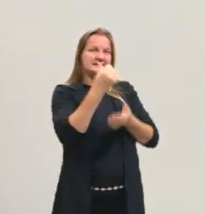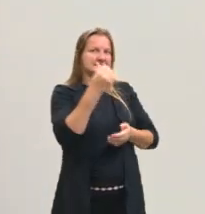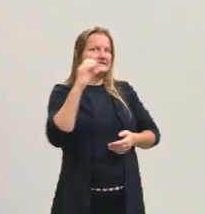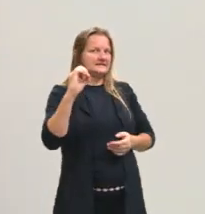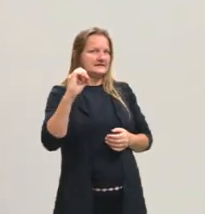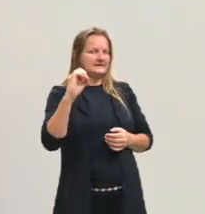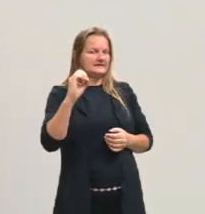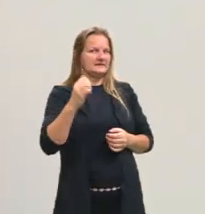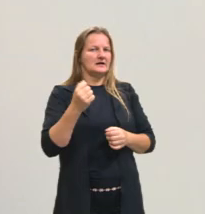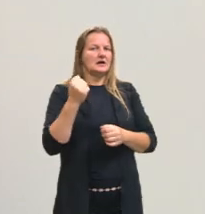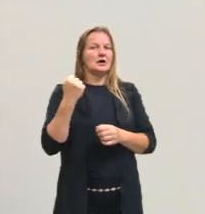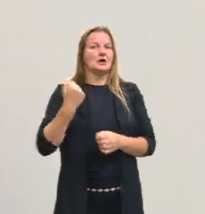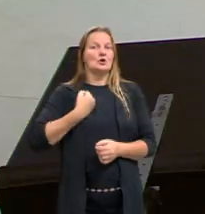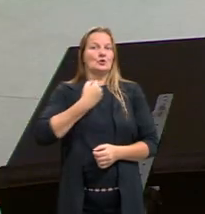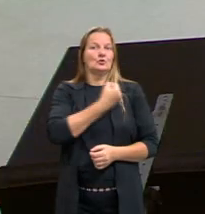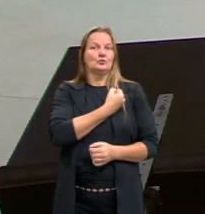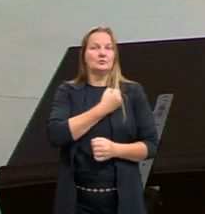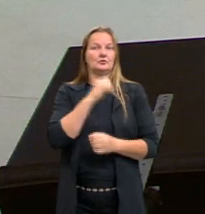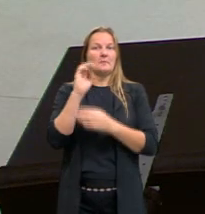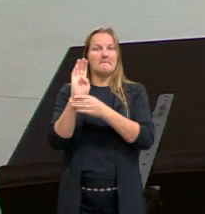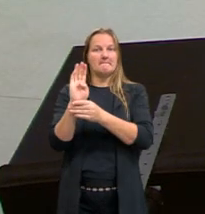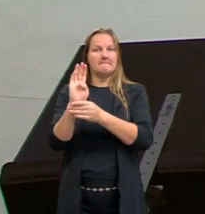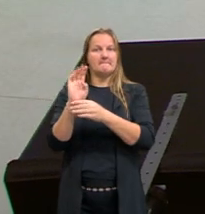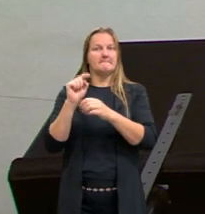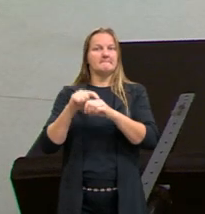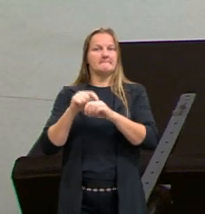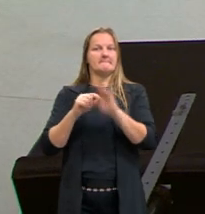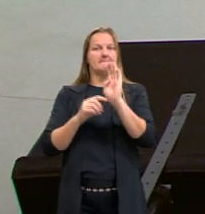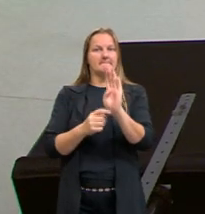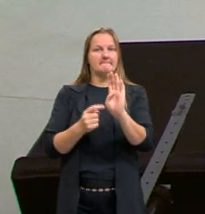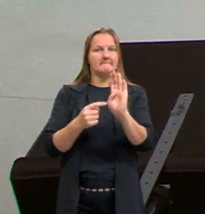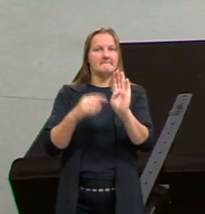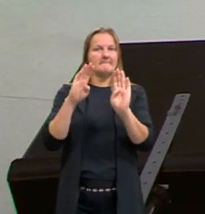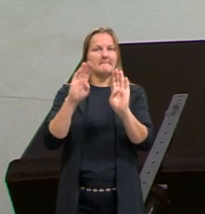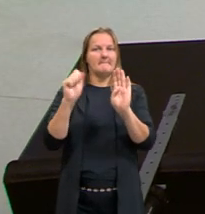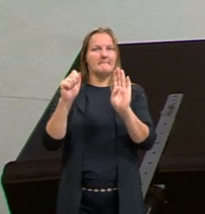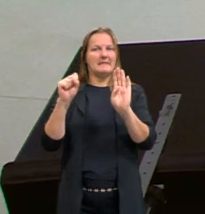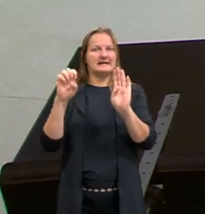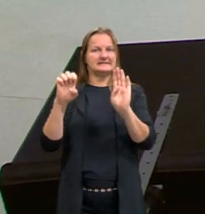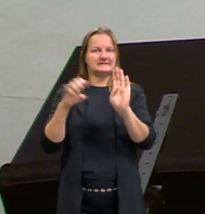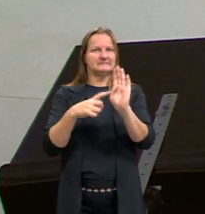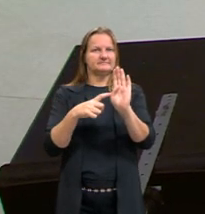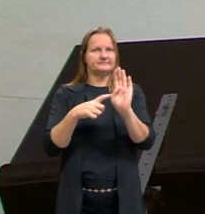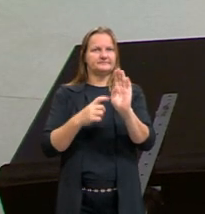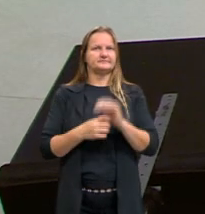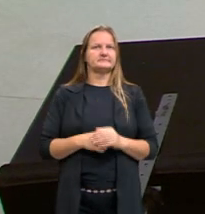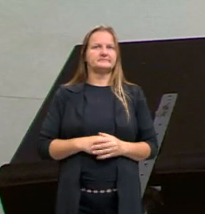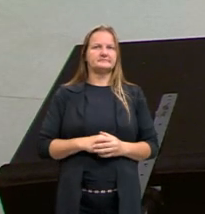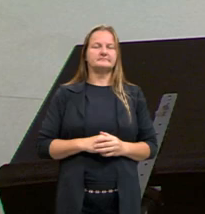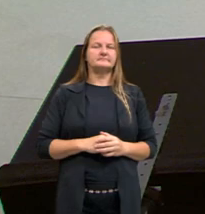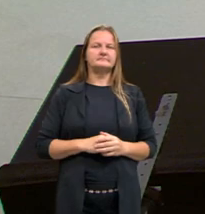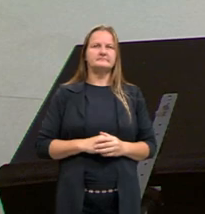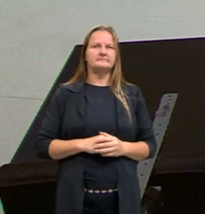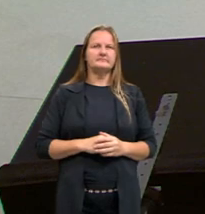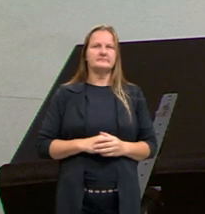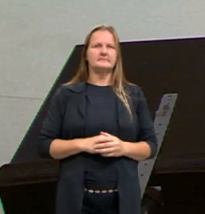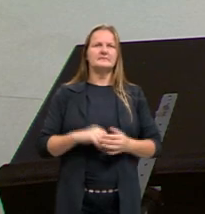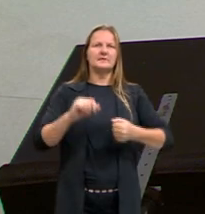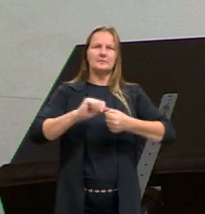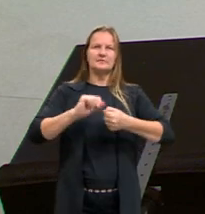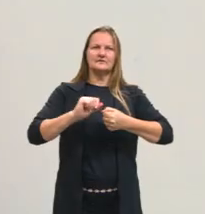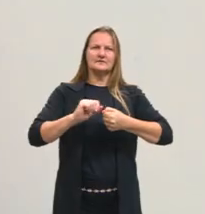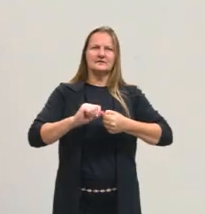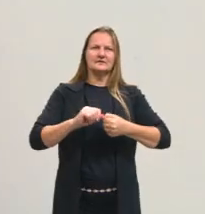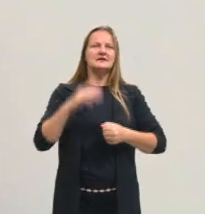base. Aí, deixa eu só pegar outra caneta aqui. A gente pode fazer, né? A gente sabe